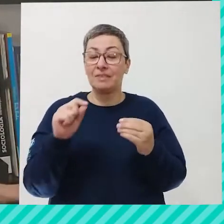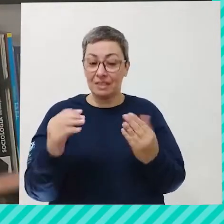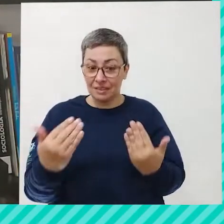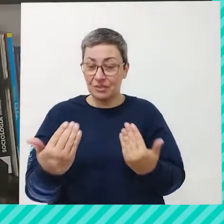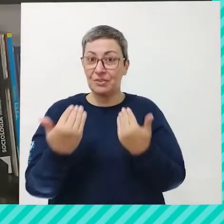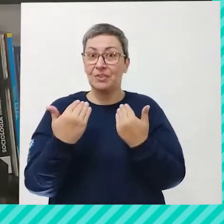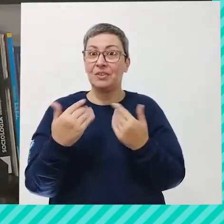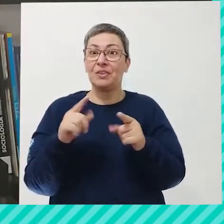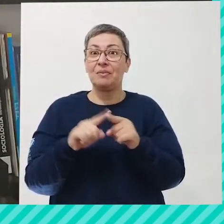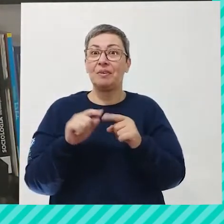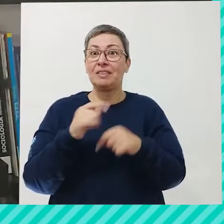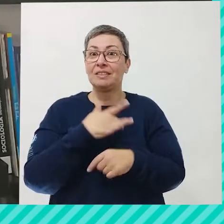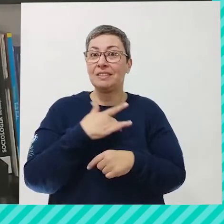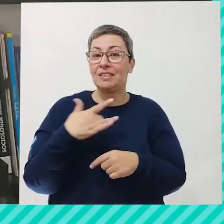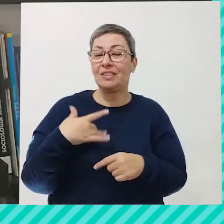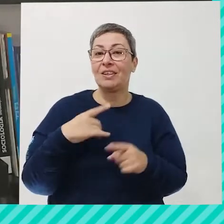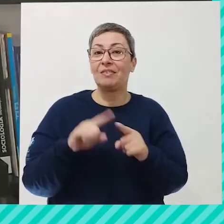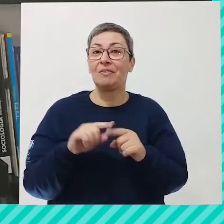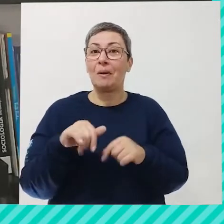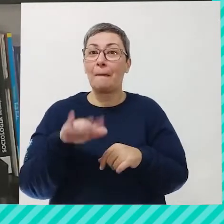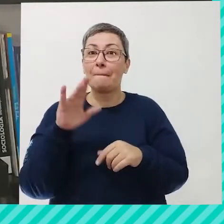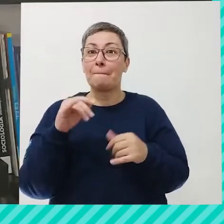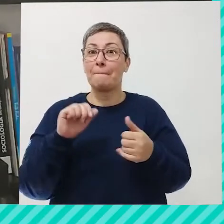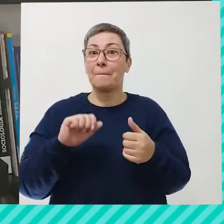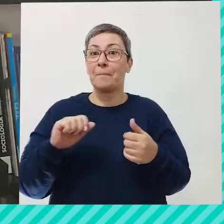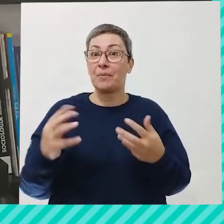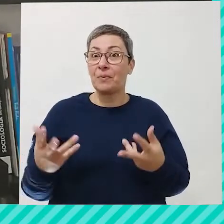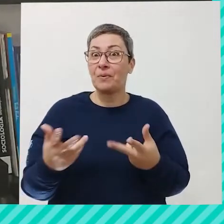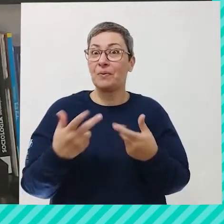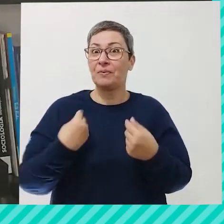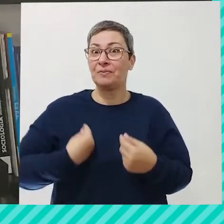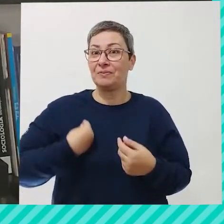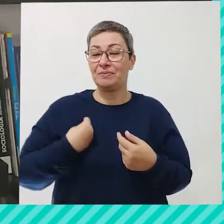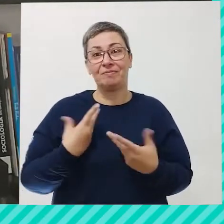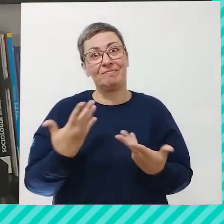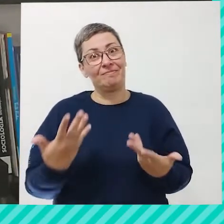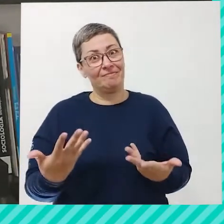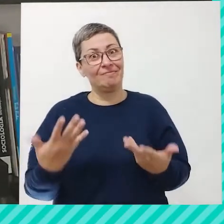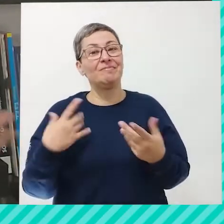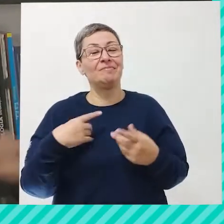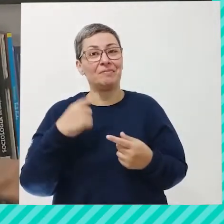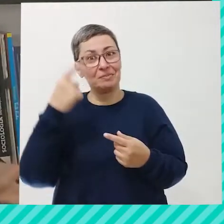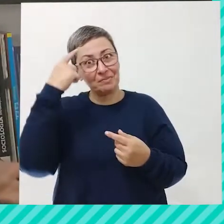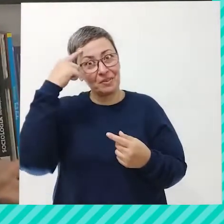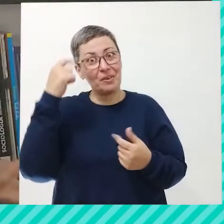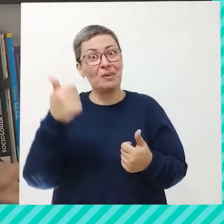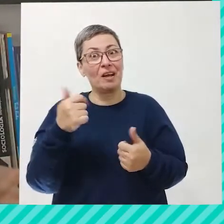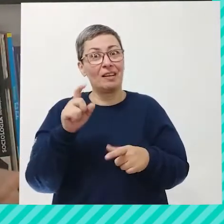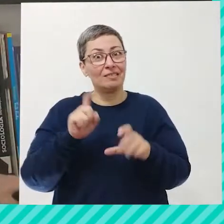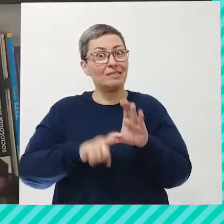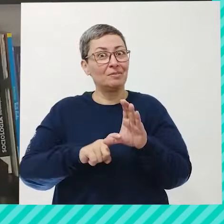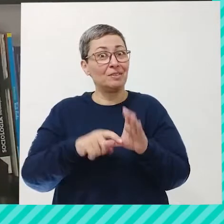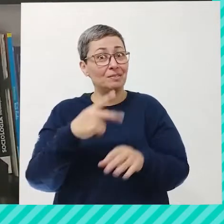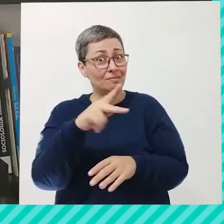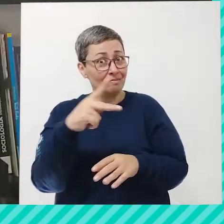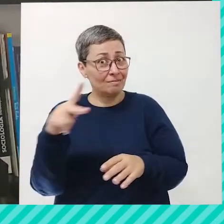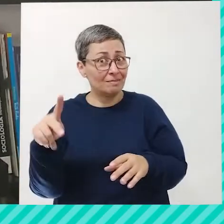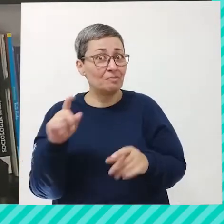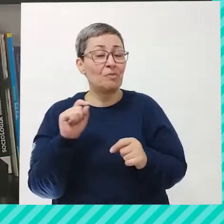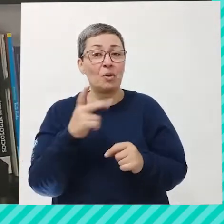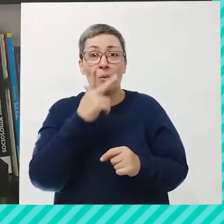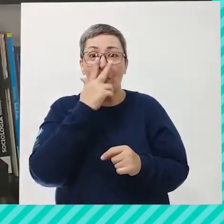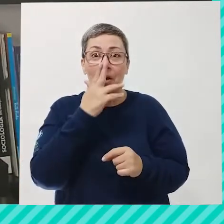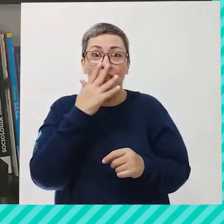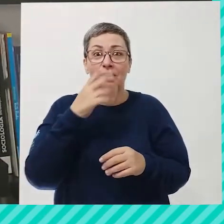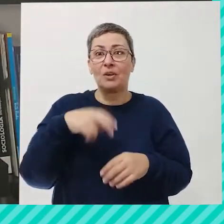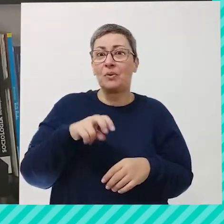em você, né? Na sua saúde e na sua qualidade de vida. Olha que demais, né? Pensando assim depende de você, né? Ó, e quem